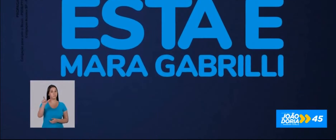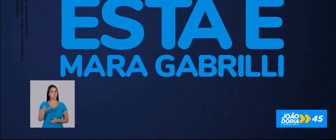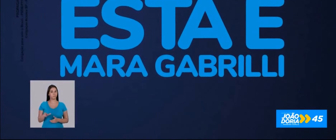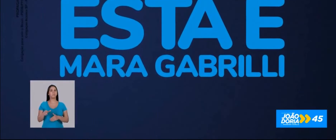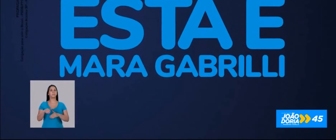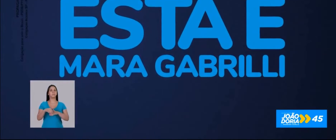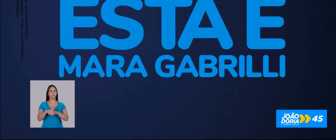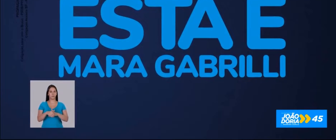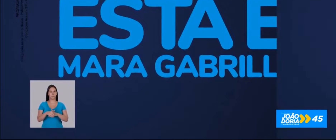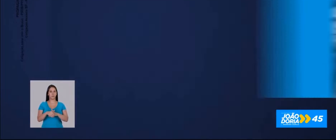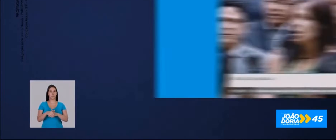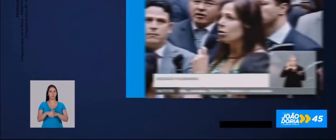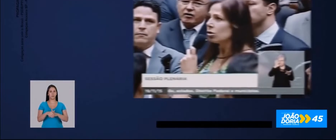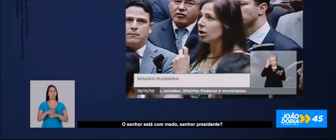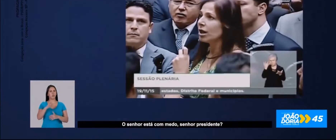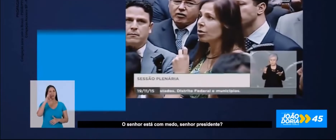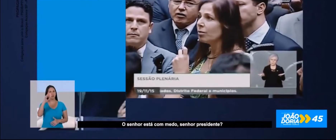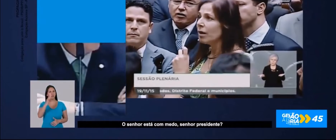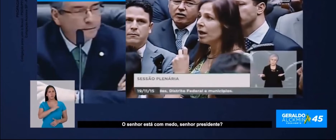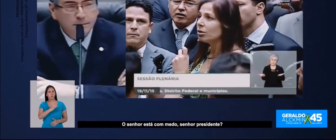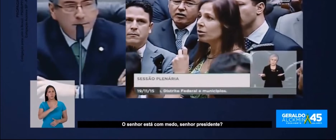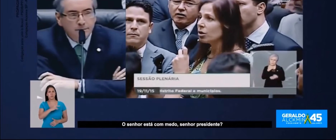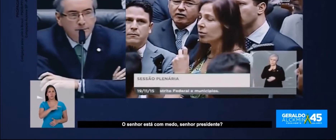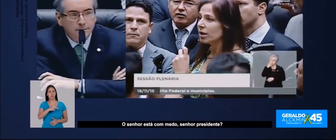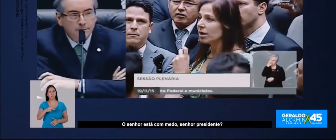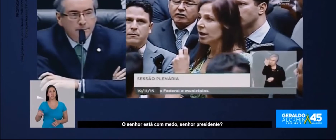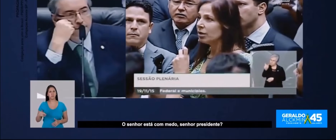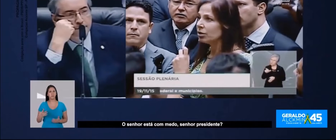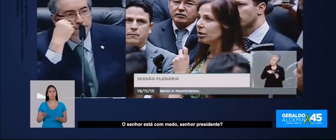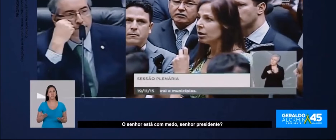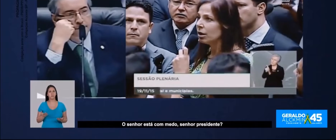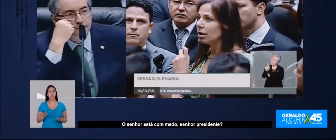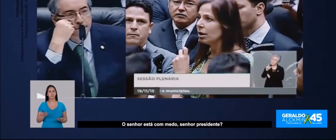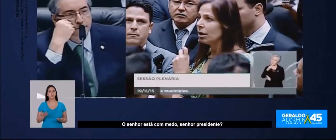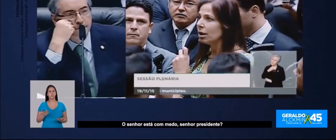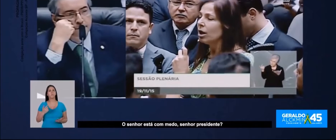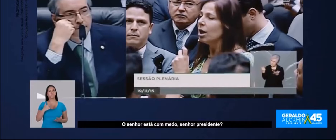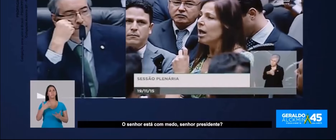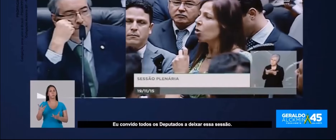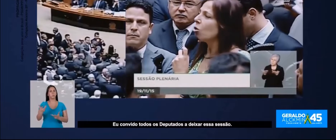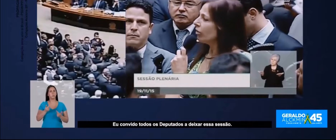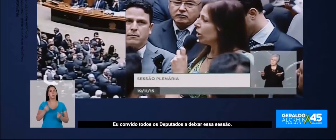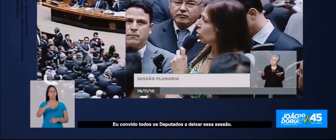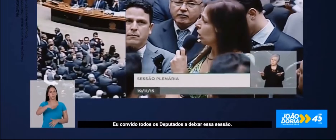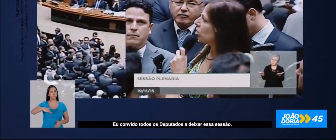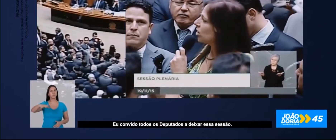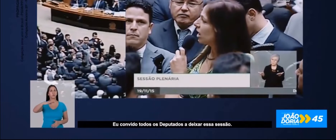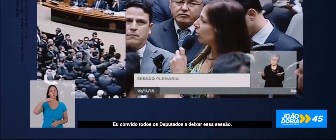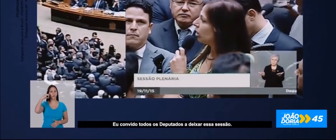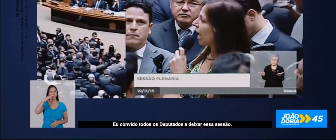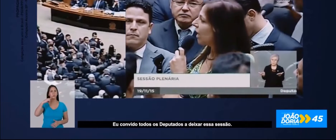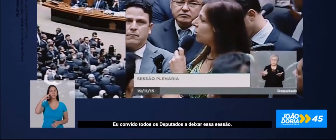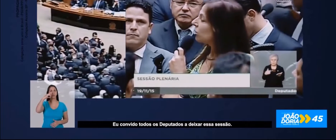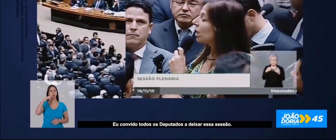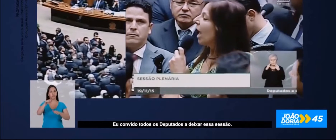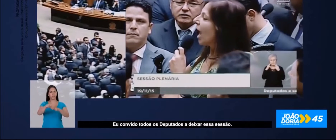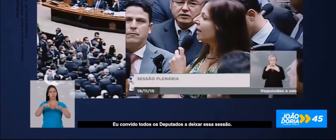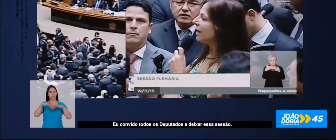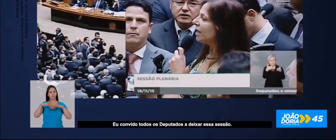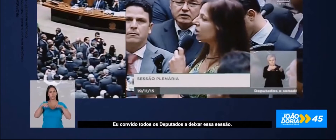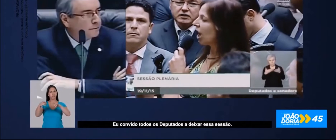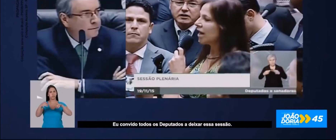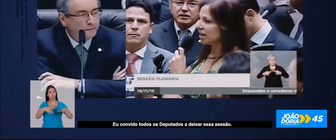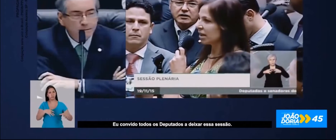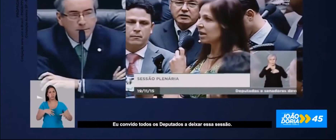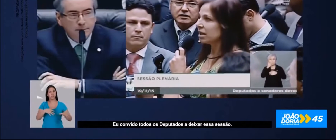Esta é Mara Gabrilli. O senhor está com medo, senhor presidente? Eu convido todos os deputados